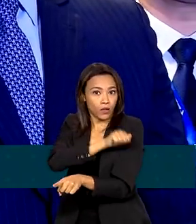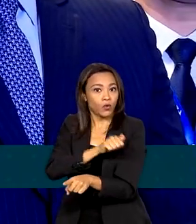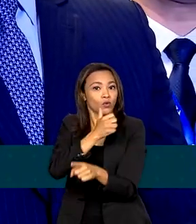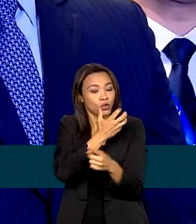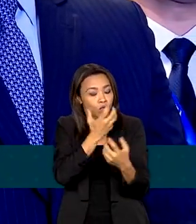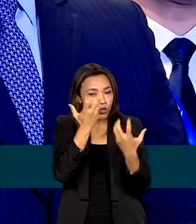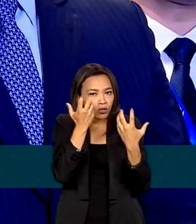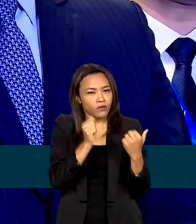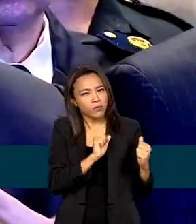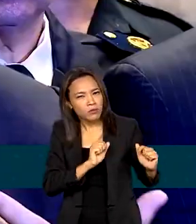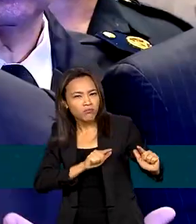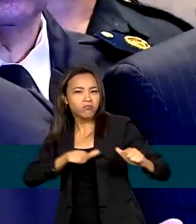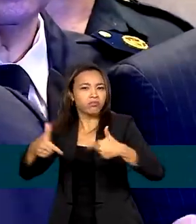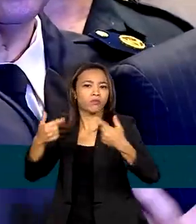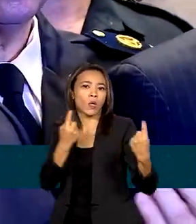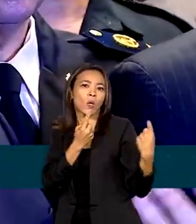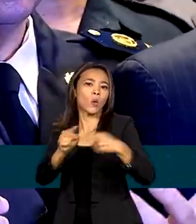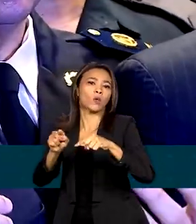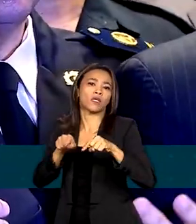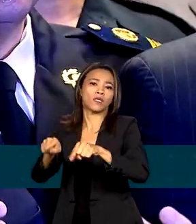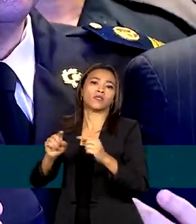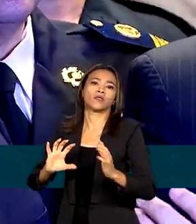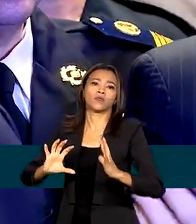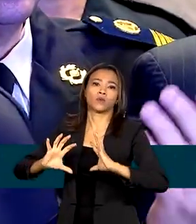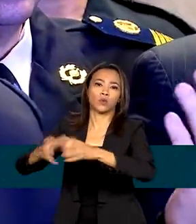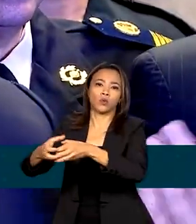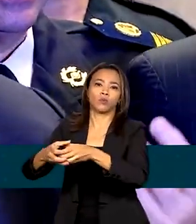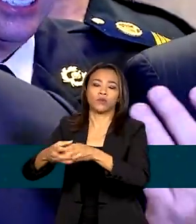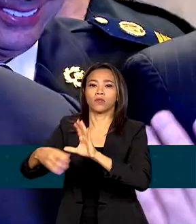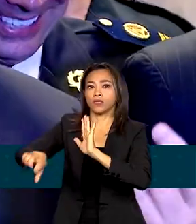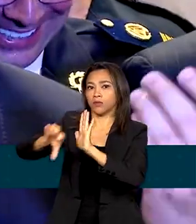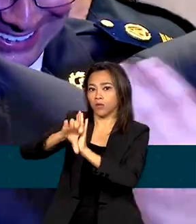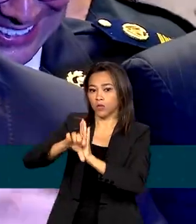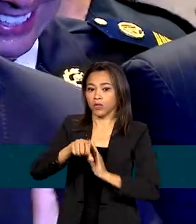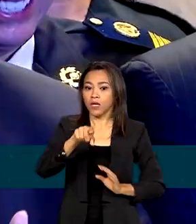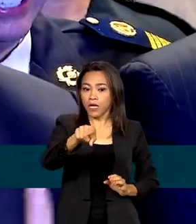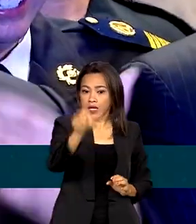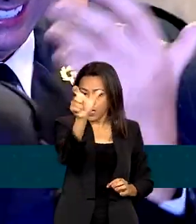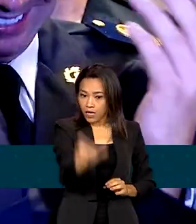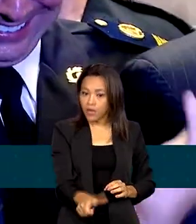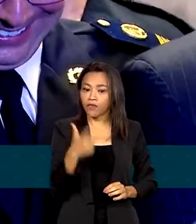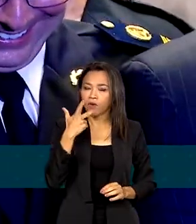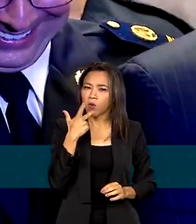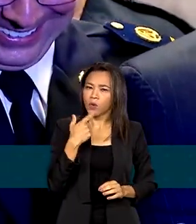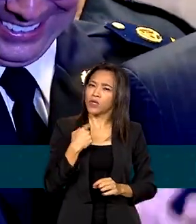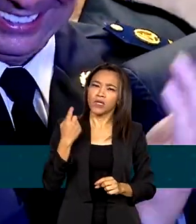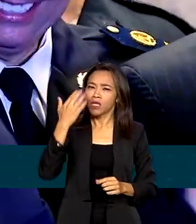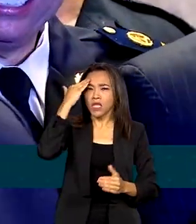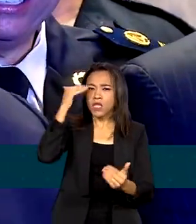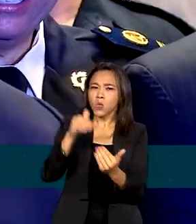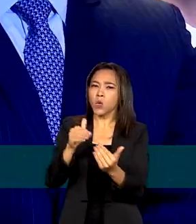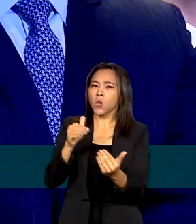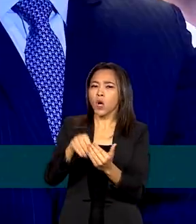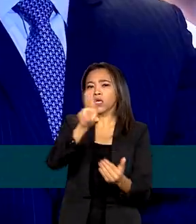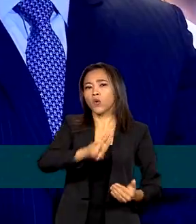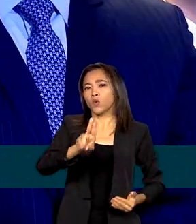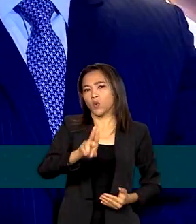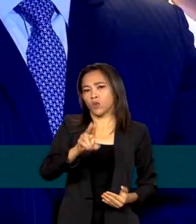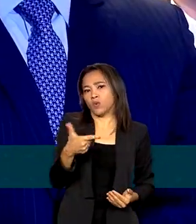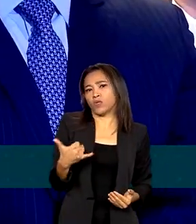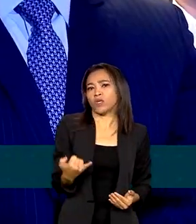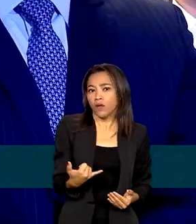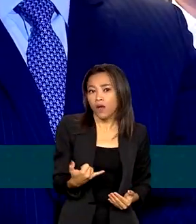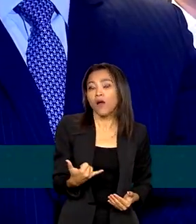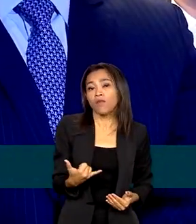junto as facções. O ministro também se posicionou contrário ao uso de armas pelos guardas escolares. As pessoas